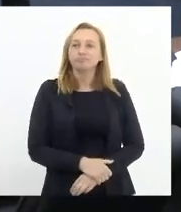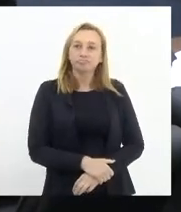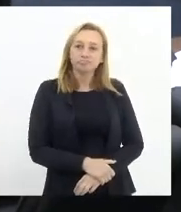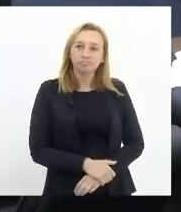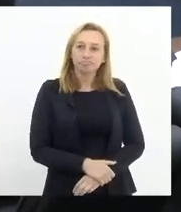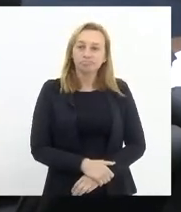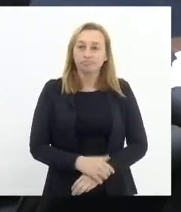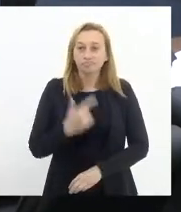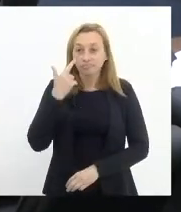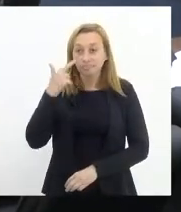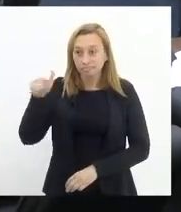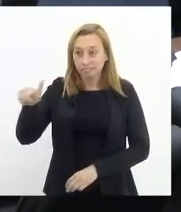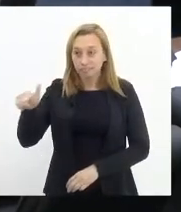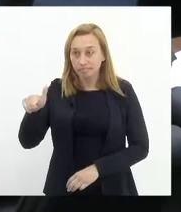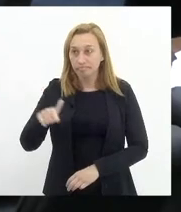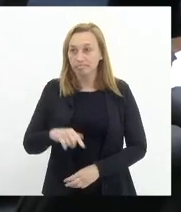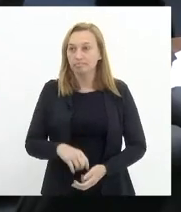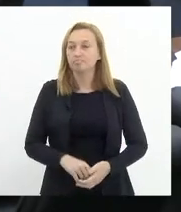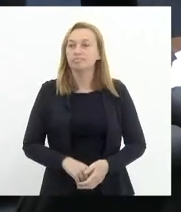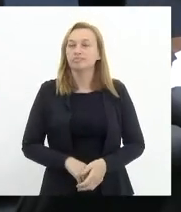Aqui, ó, ele está aqui, acho que...